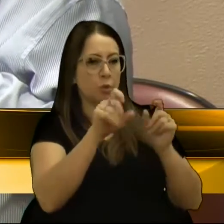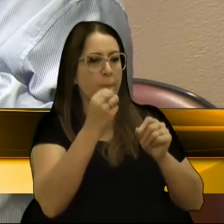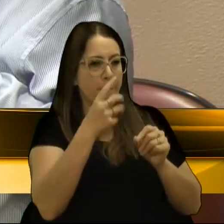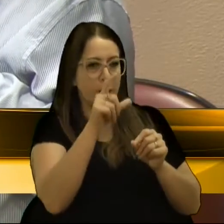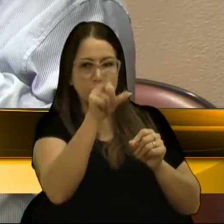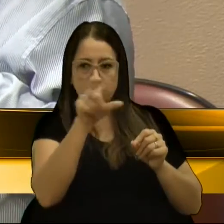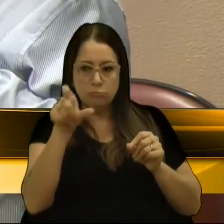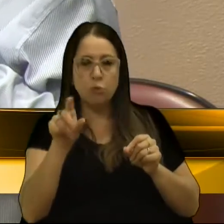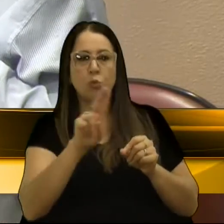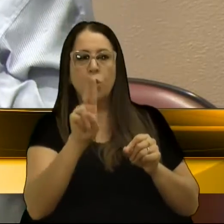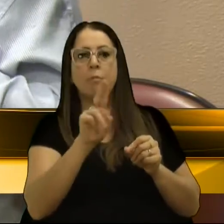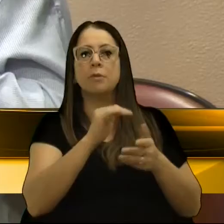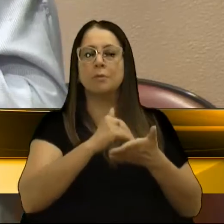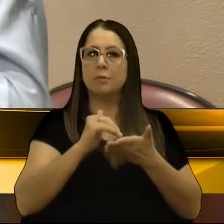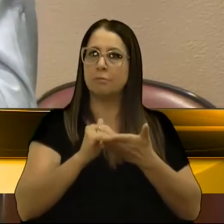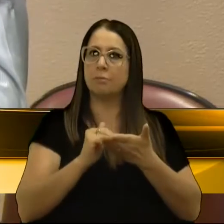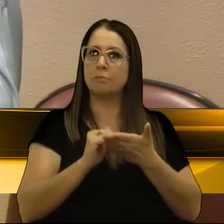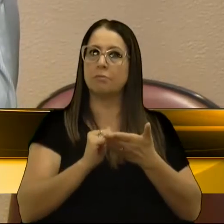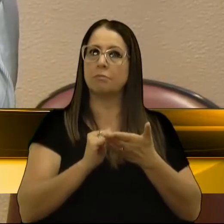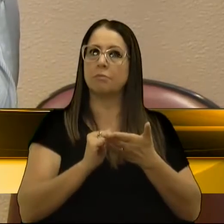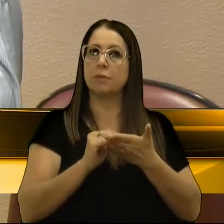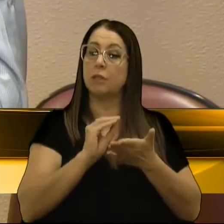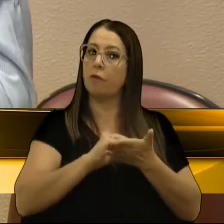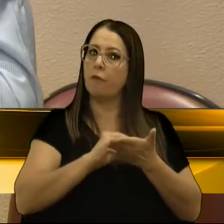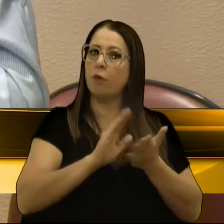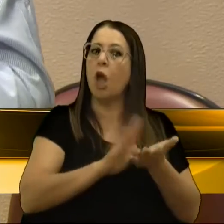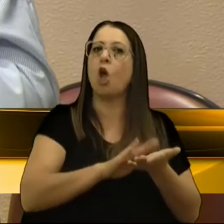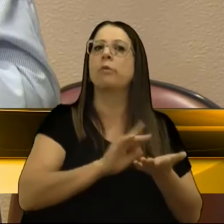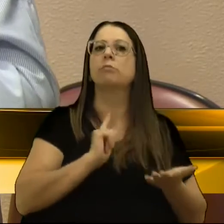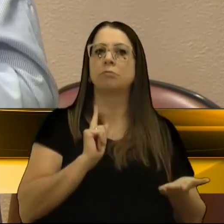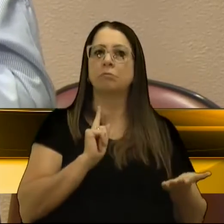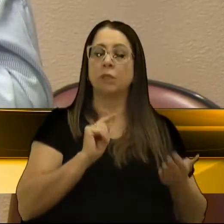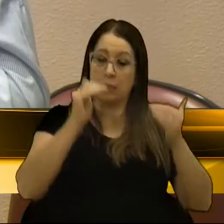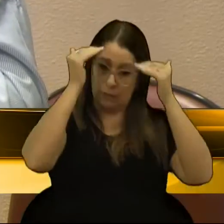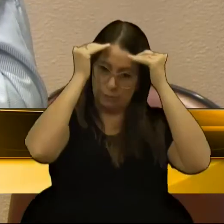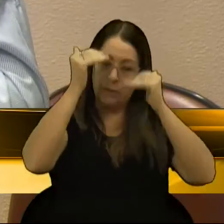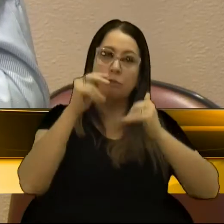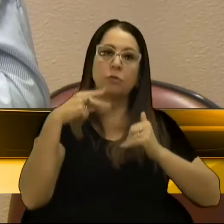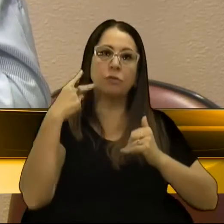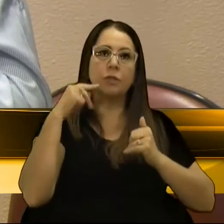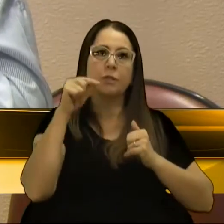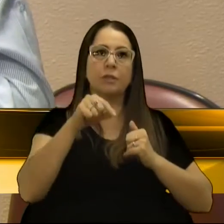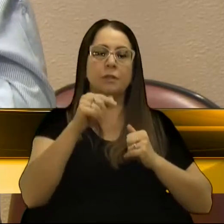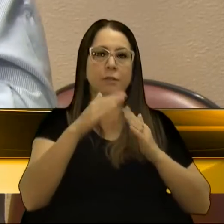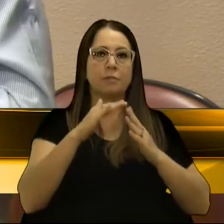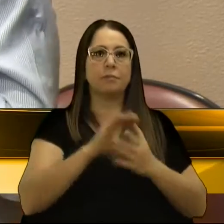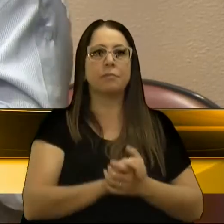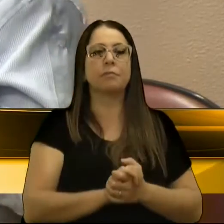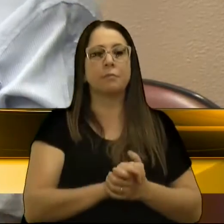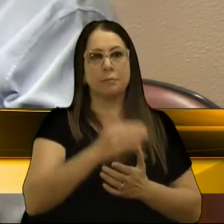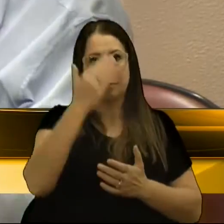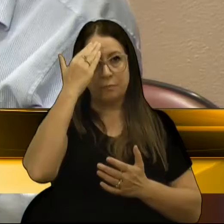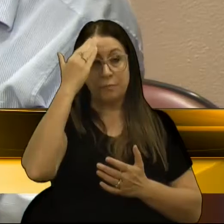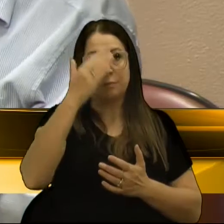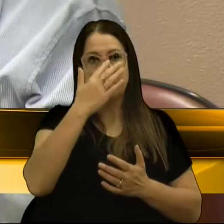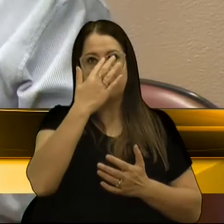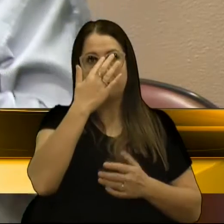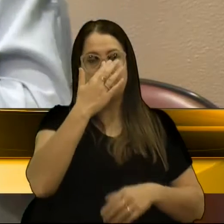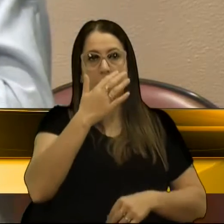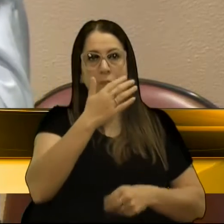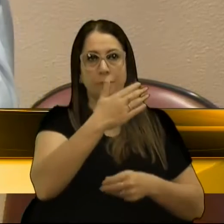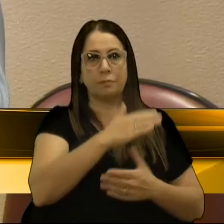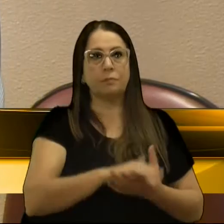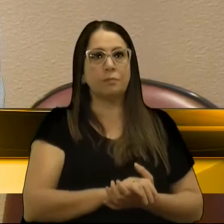secretários, mas que não vai faltar cobrança. E que respeite os vereadores aqui desta casa. Muito obrigado. Uma parte, vereador.